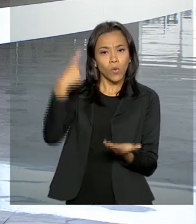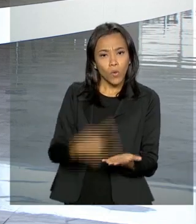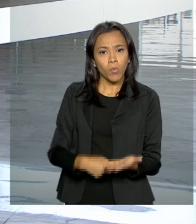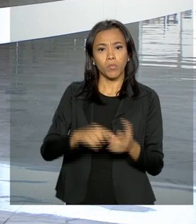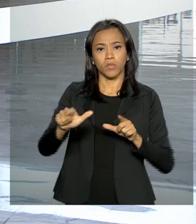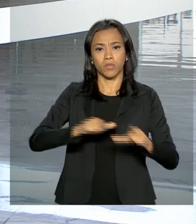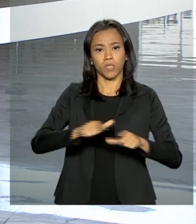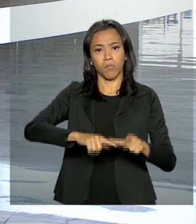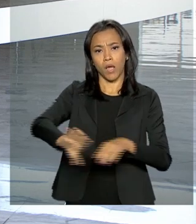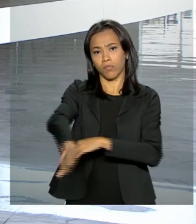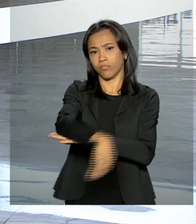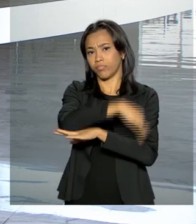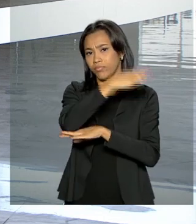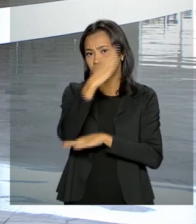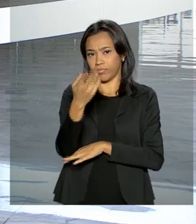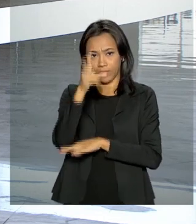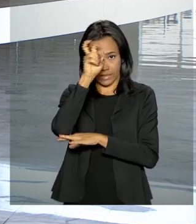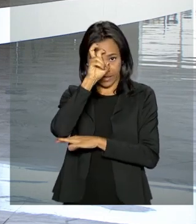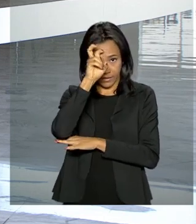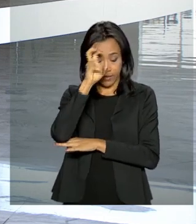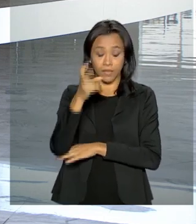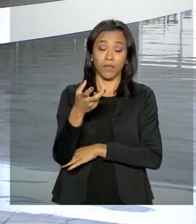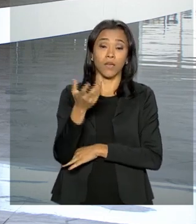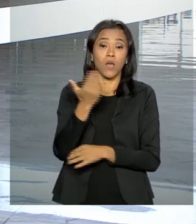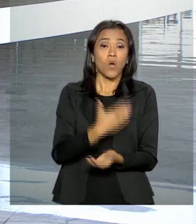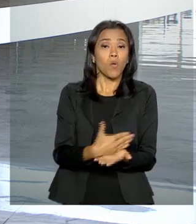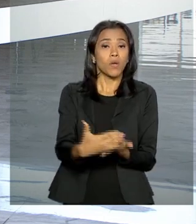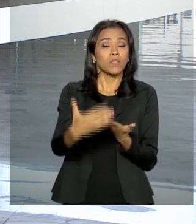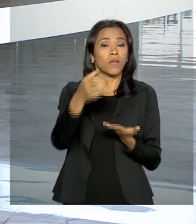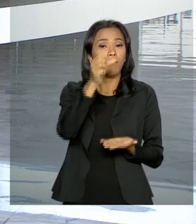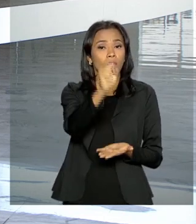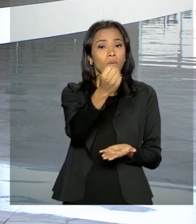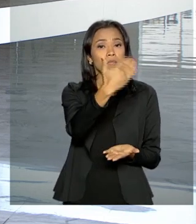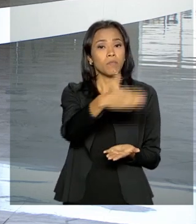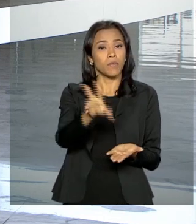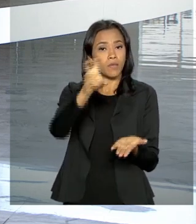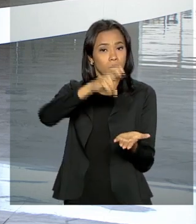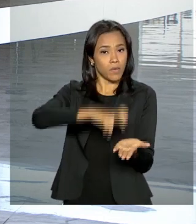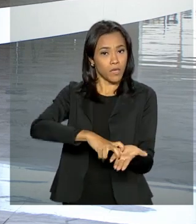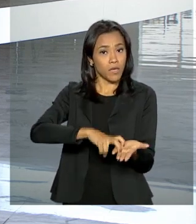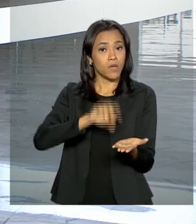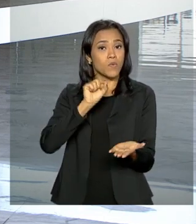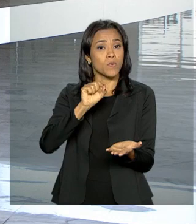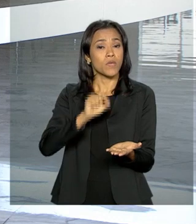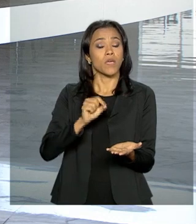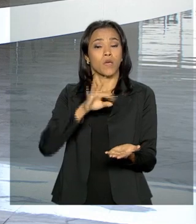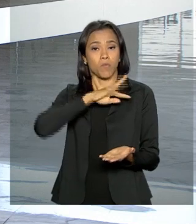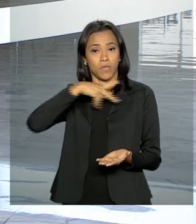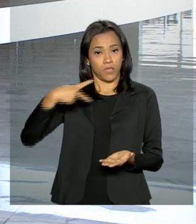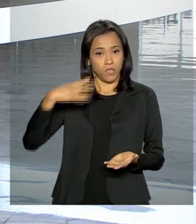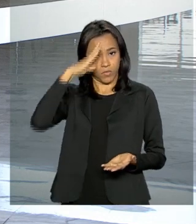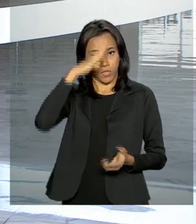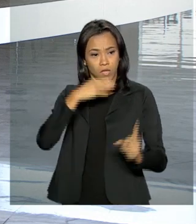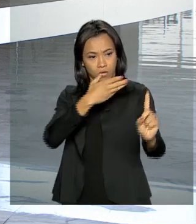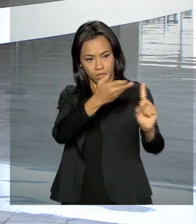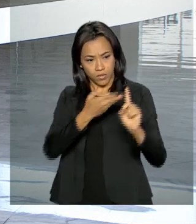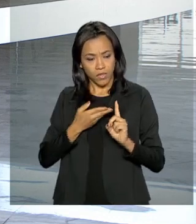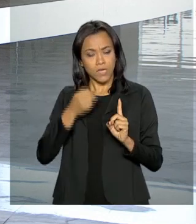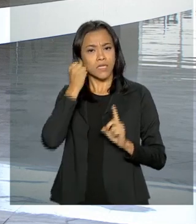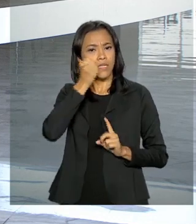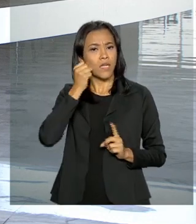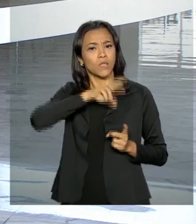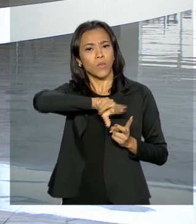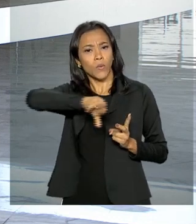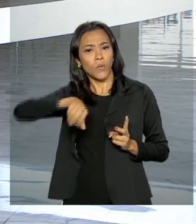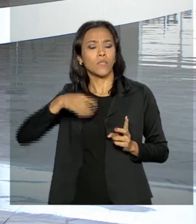toda essa quinta-feira. Os compromissos começaram às oito e meia da manhã, quando o presidente recebeu senadores e deputados de